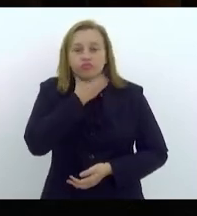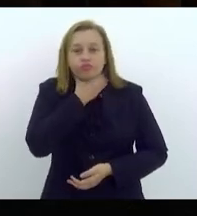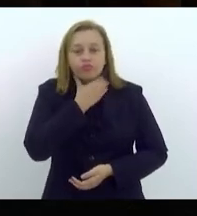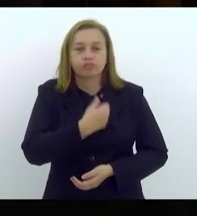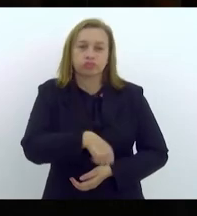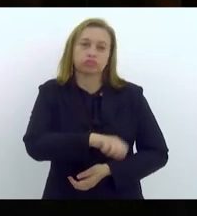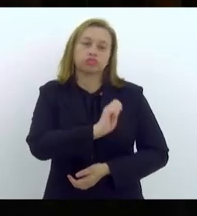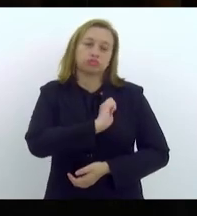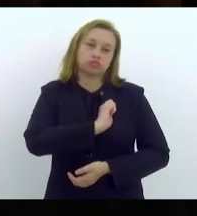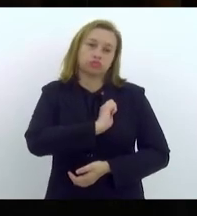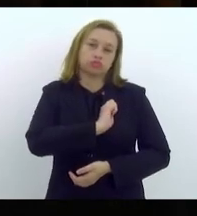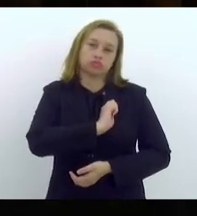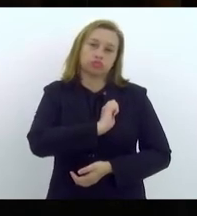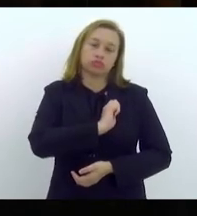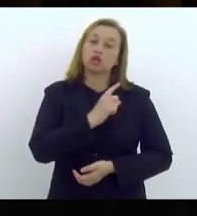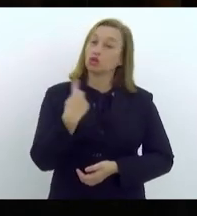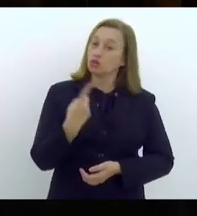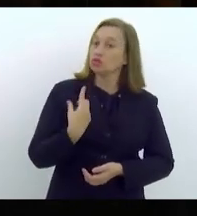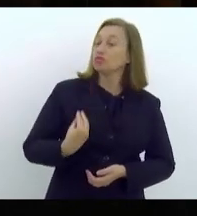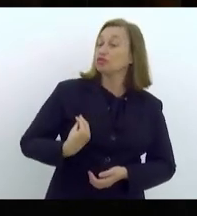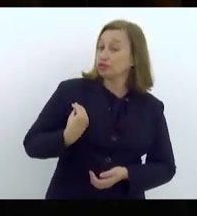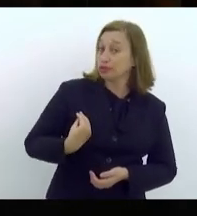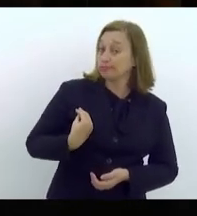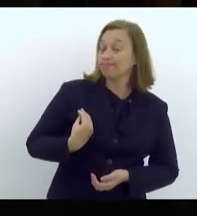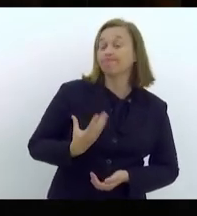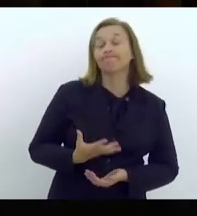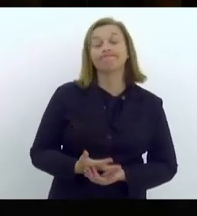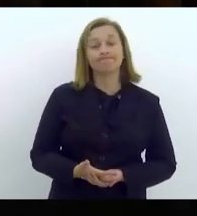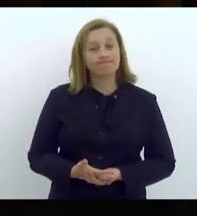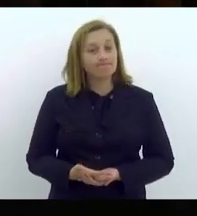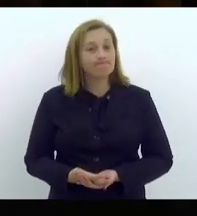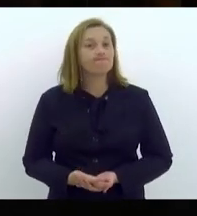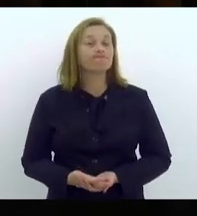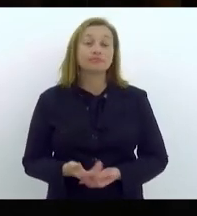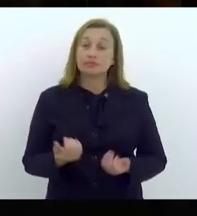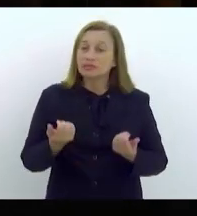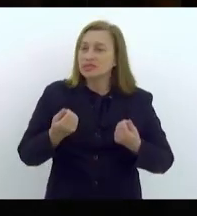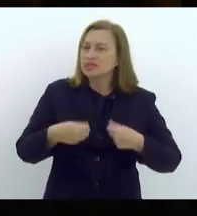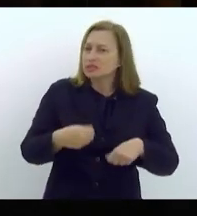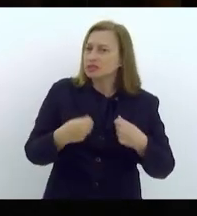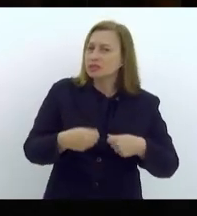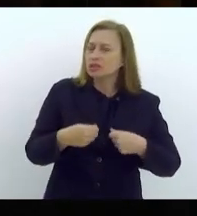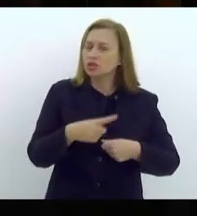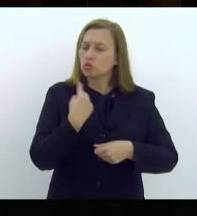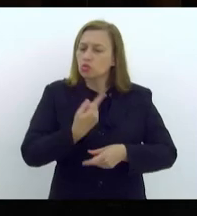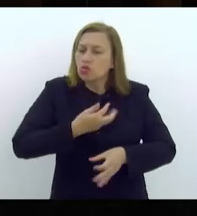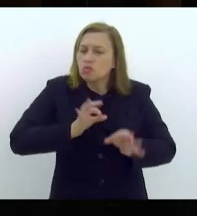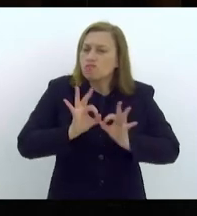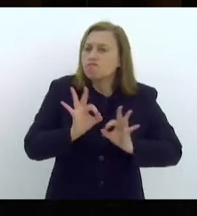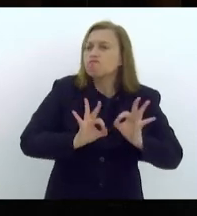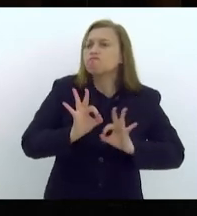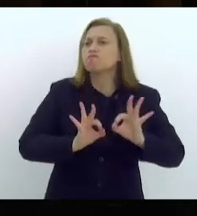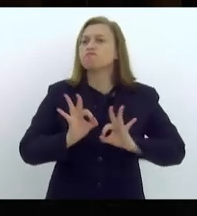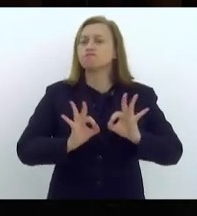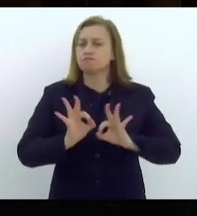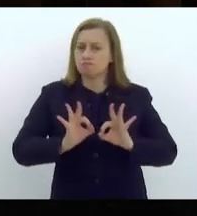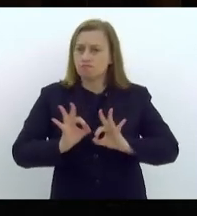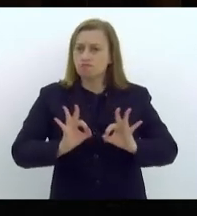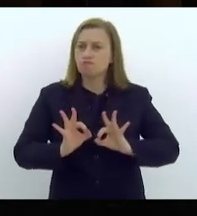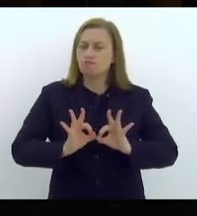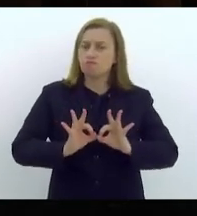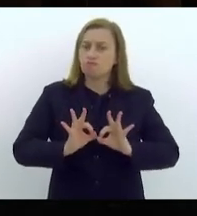que nós estamos vivendo e a necessidade de nos prepararmos para